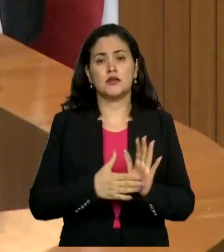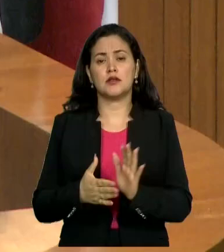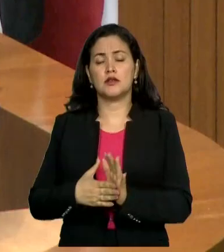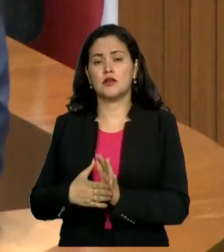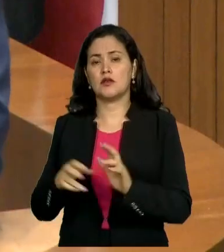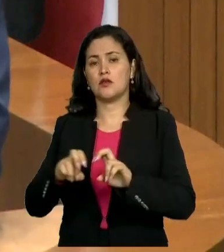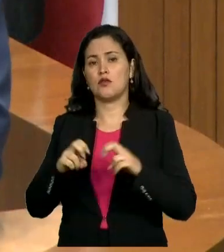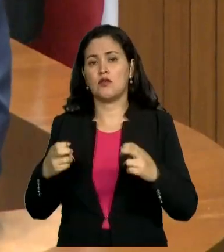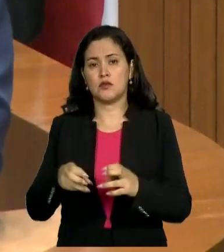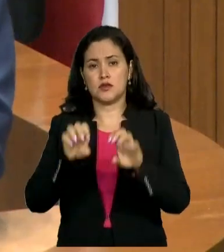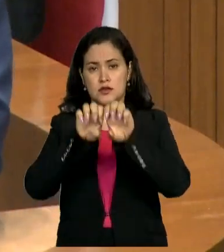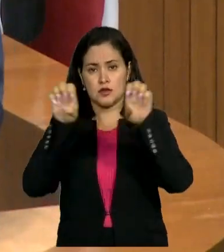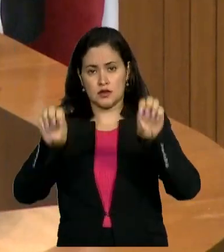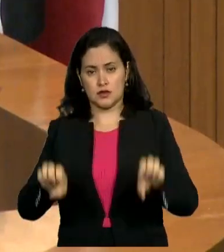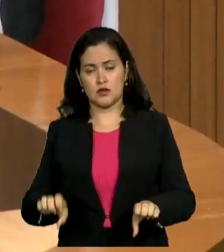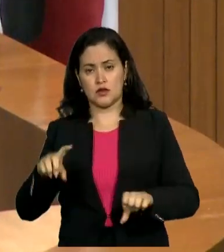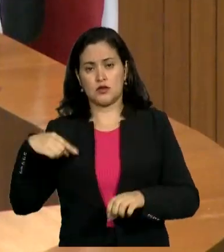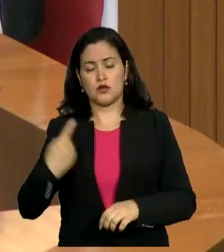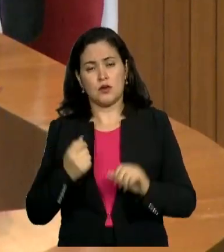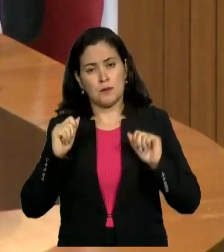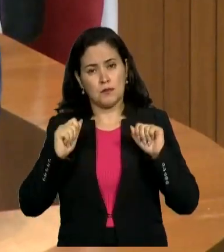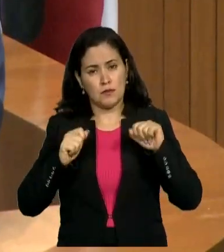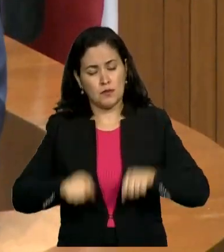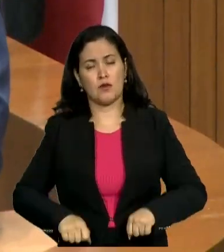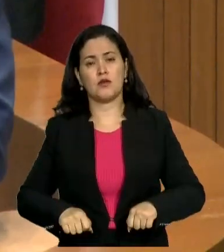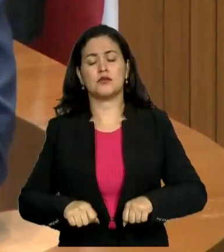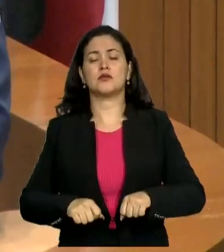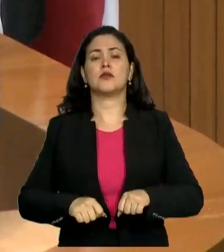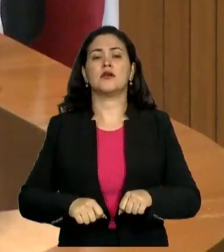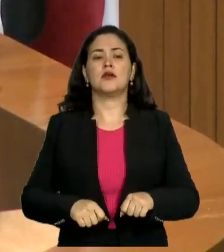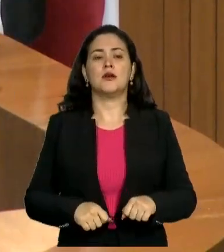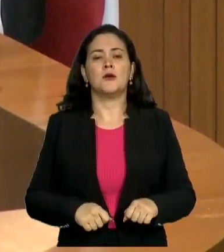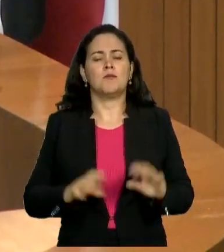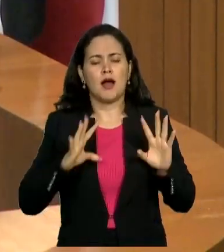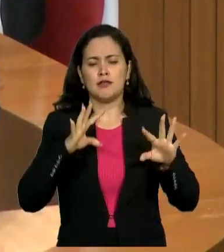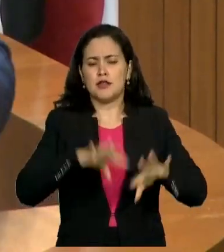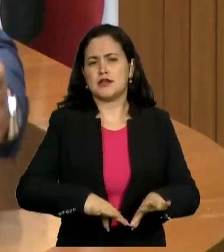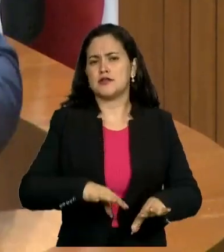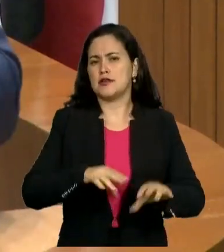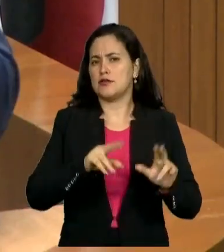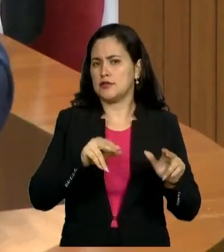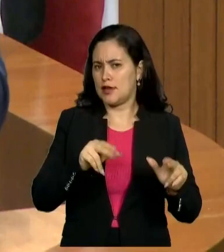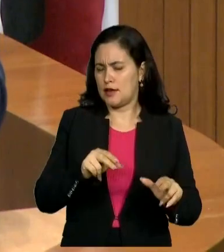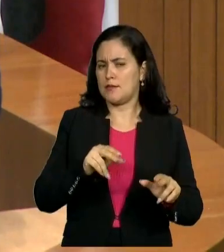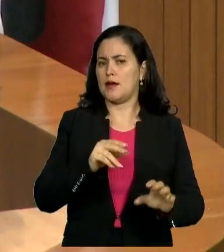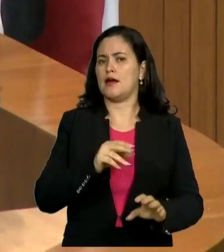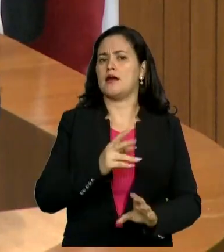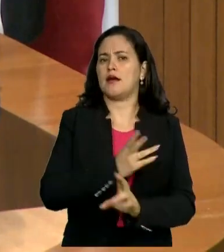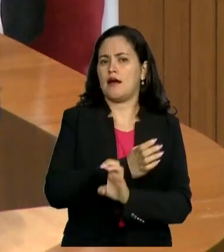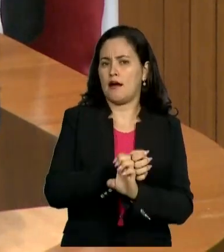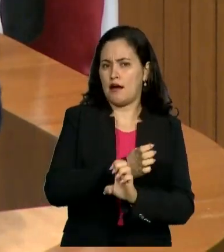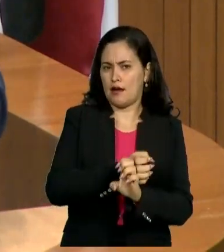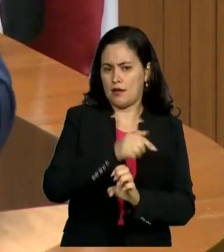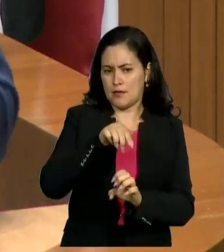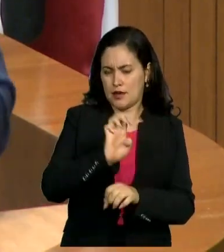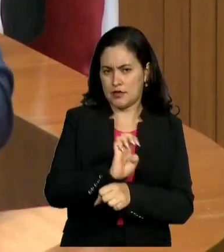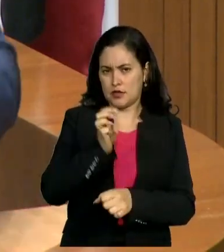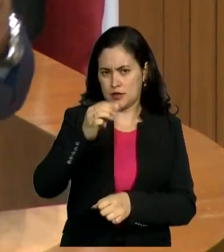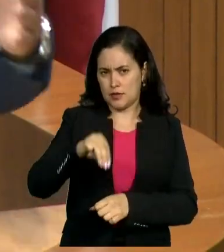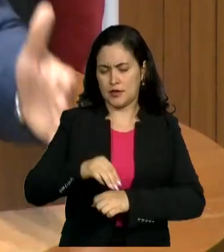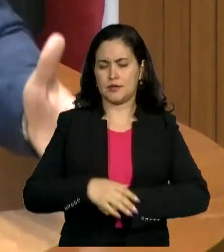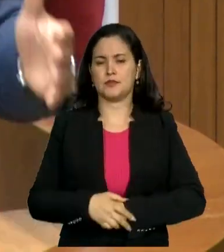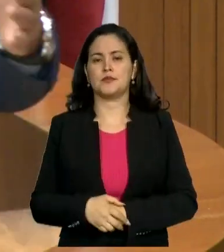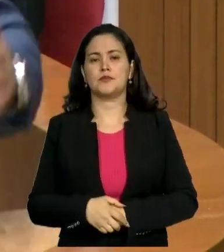para que nós possamos priorizar esse tema no que diz respeito a CAEMA no nosso Estado. Recentemente, a cidade de Barra do Corda,